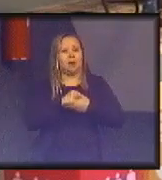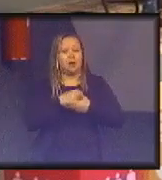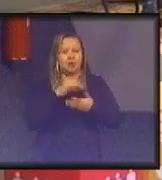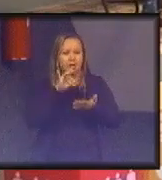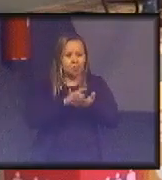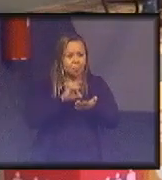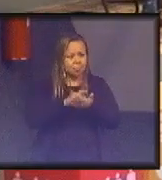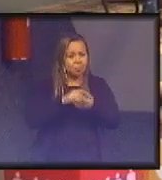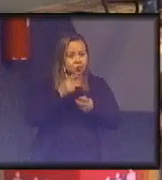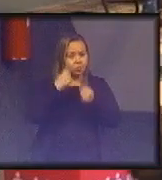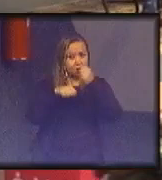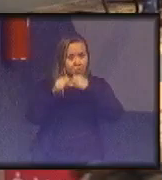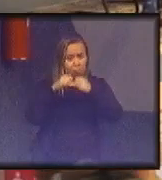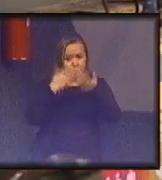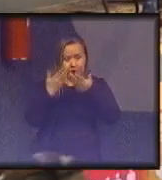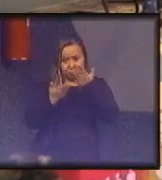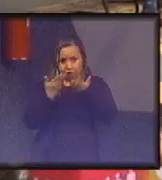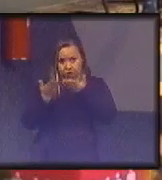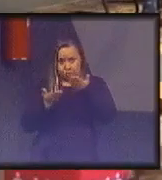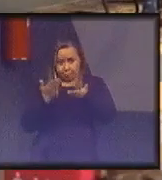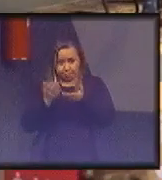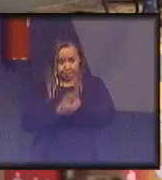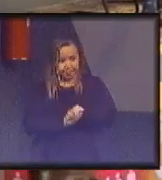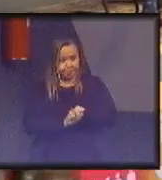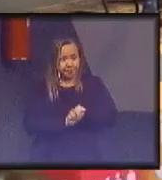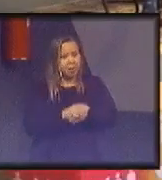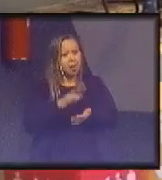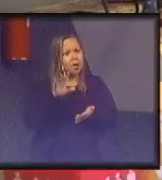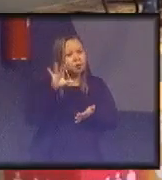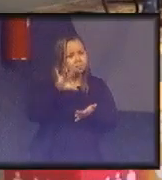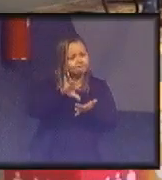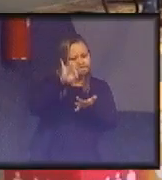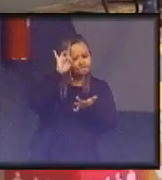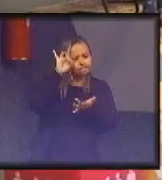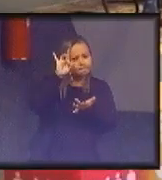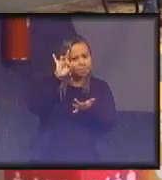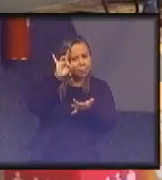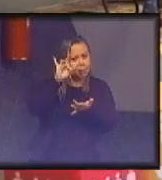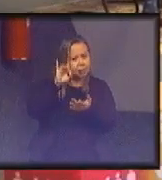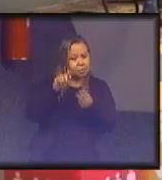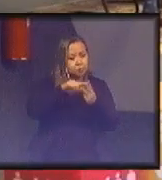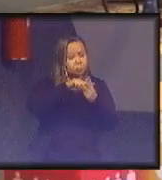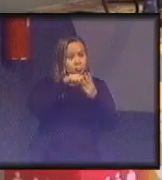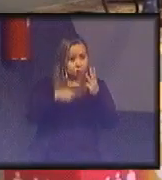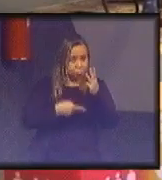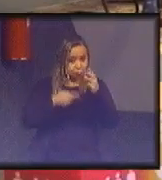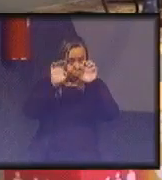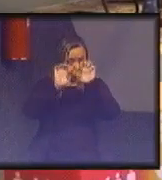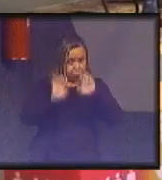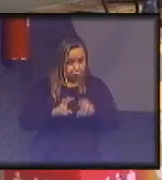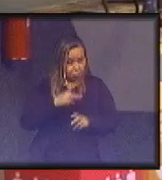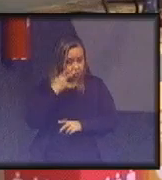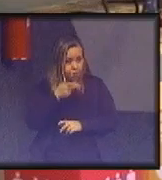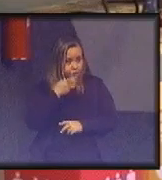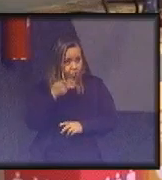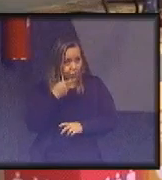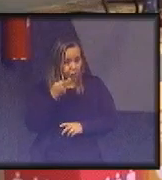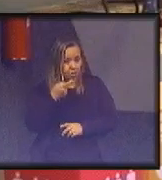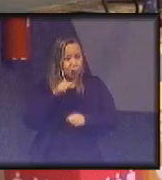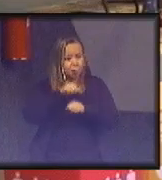uma economia circular. E eu destacaria os três pilares que foram falados, do